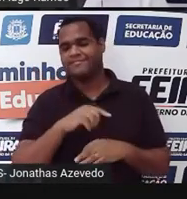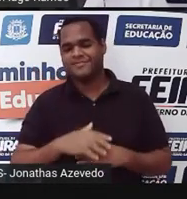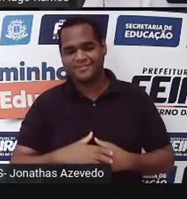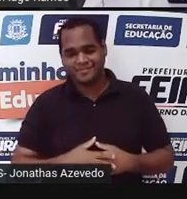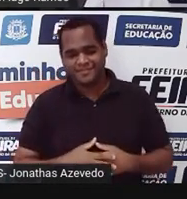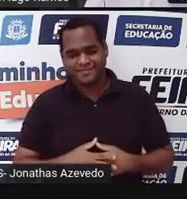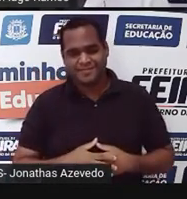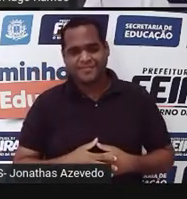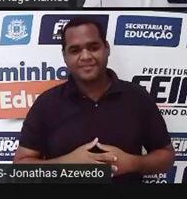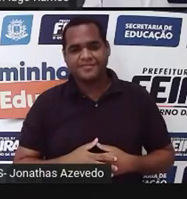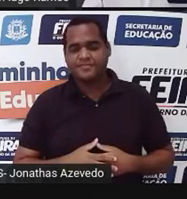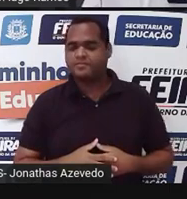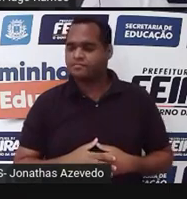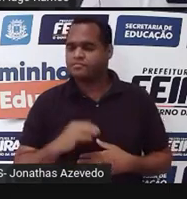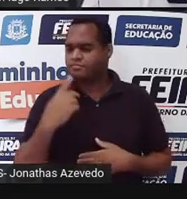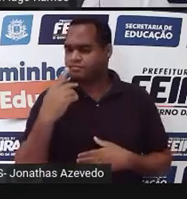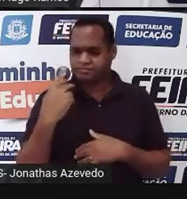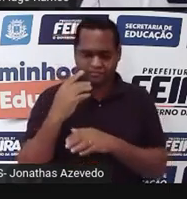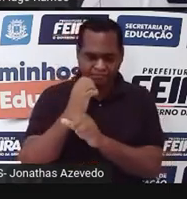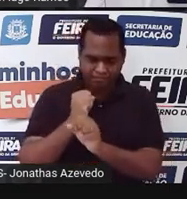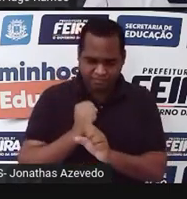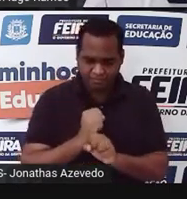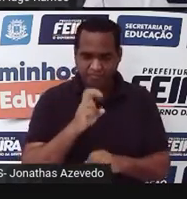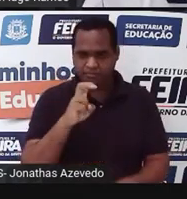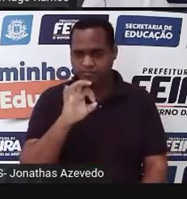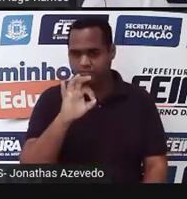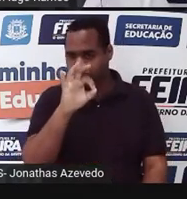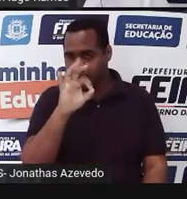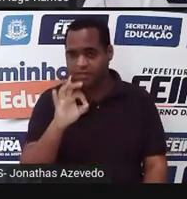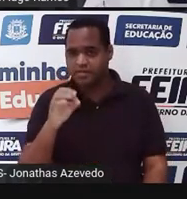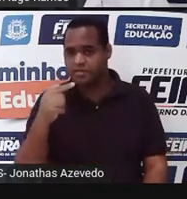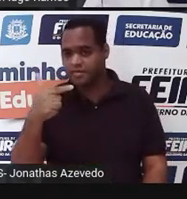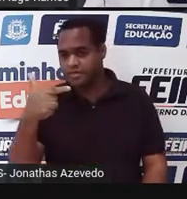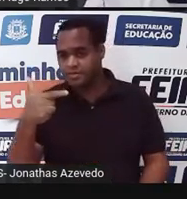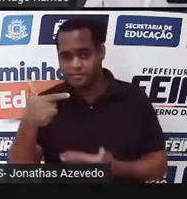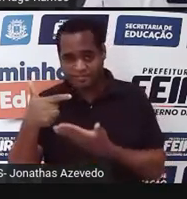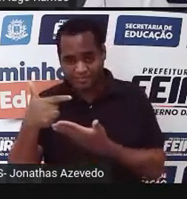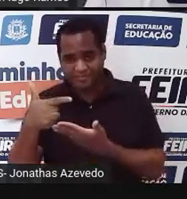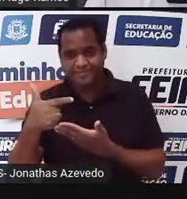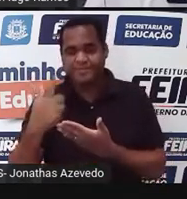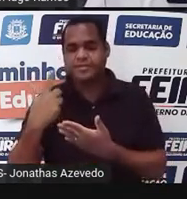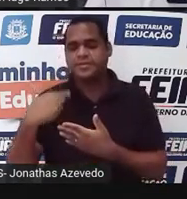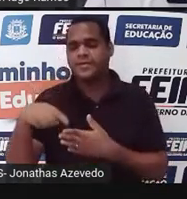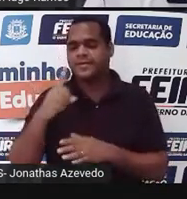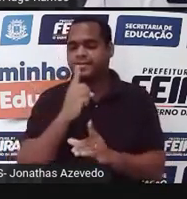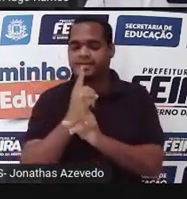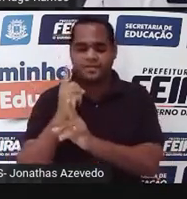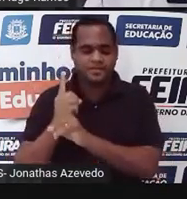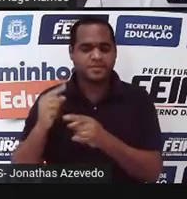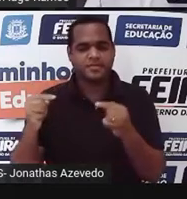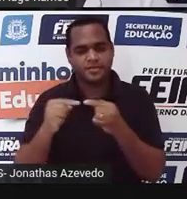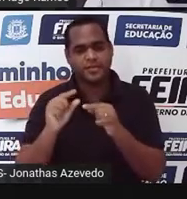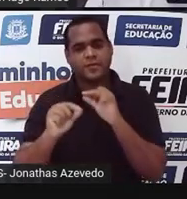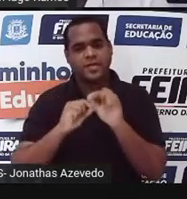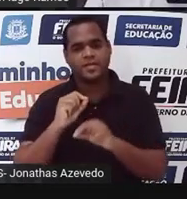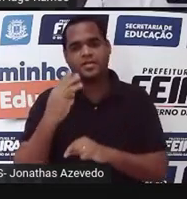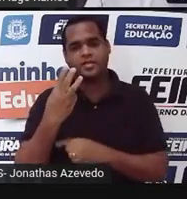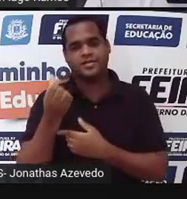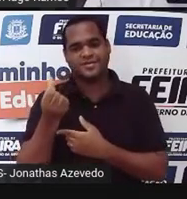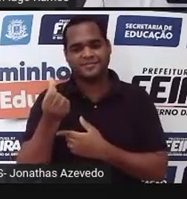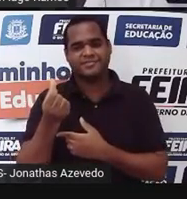né? Quando a gente calcula 50% de 72, a gente encontra 36.